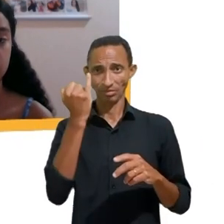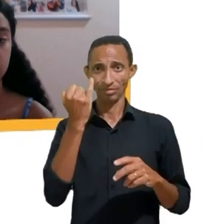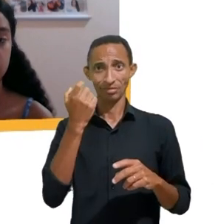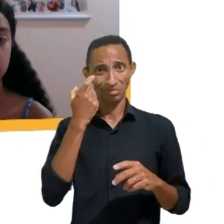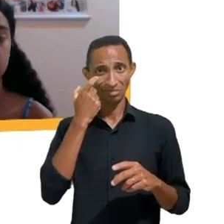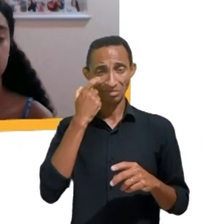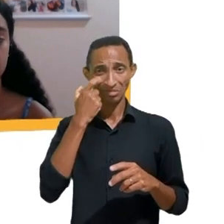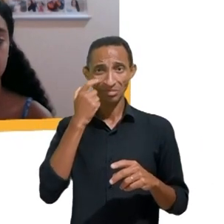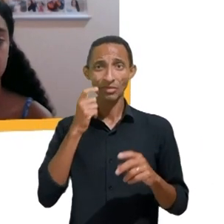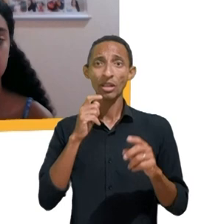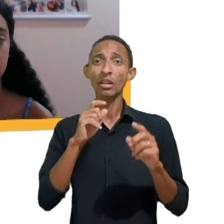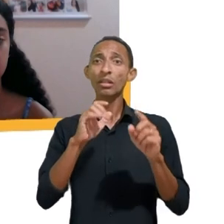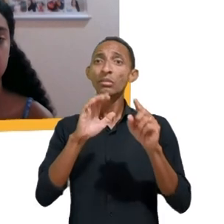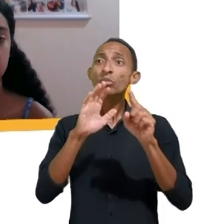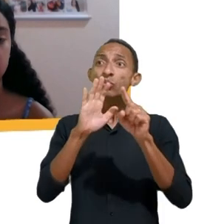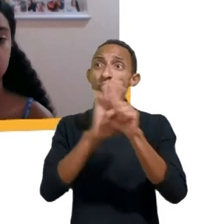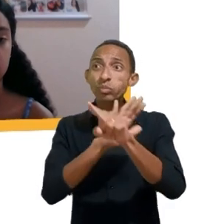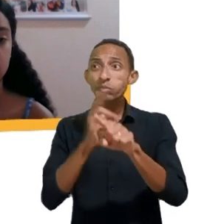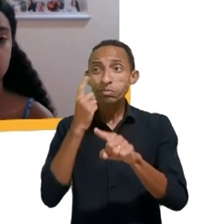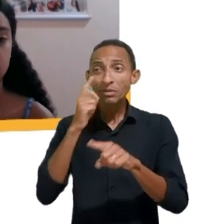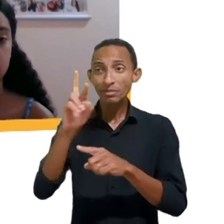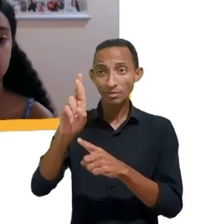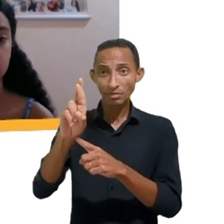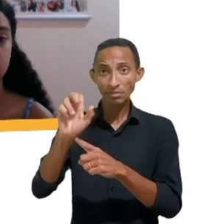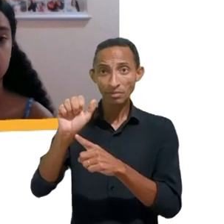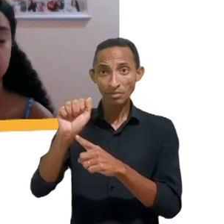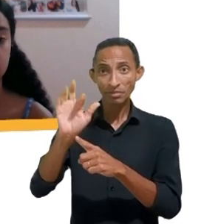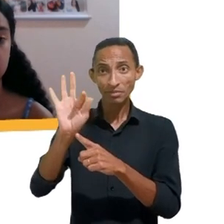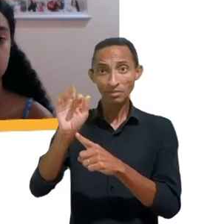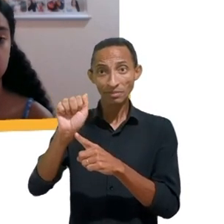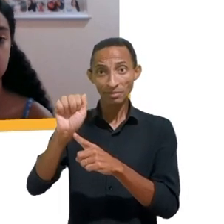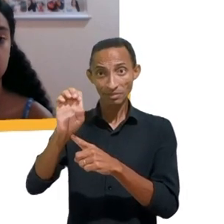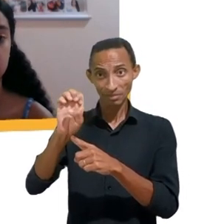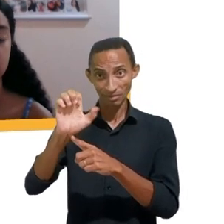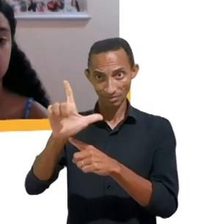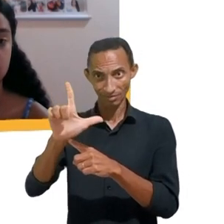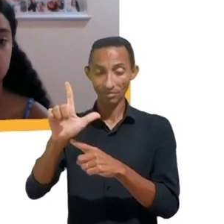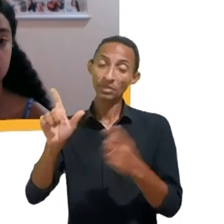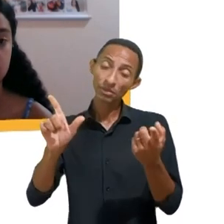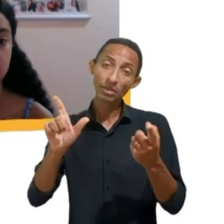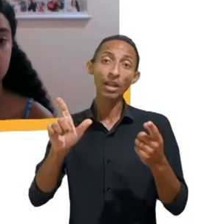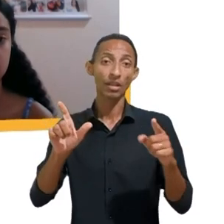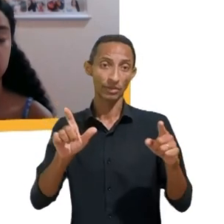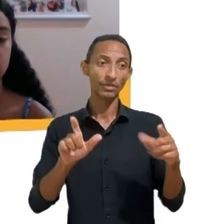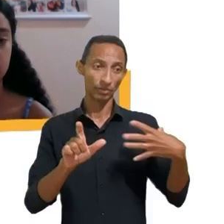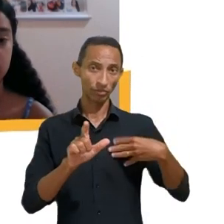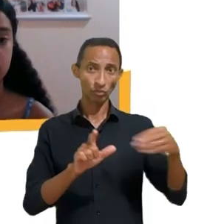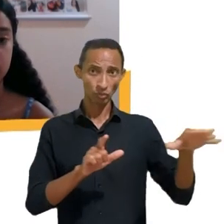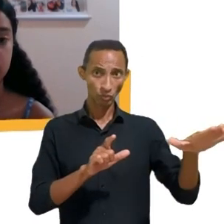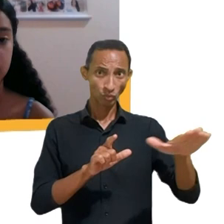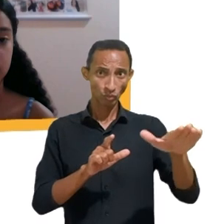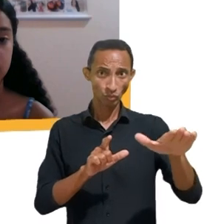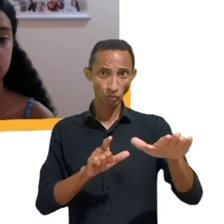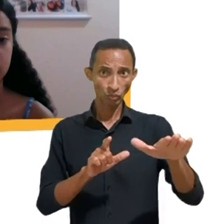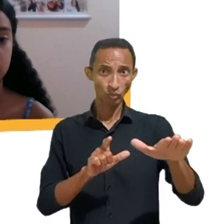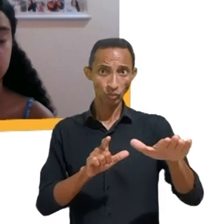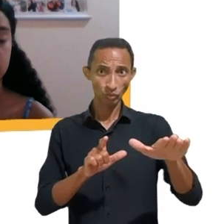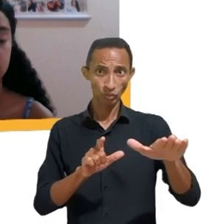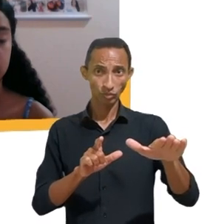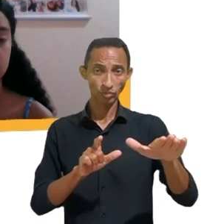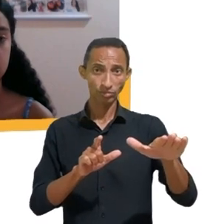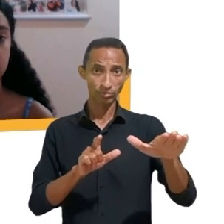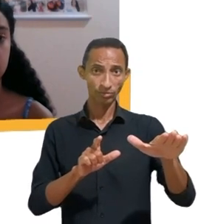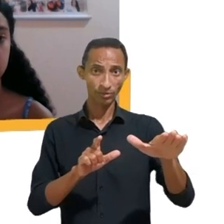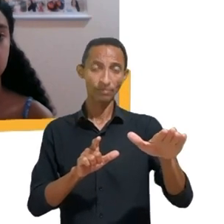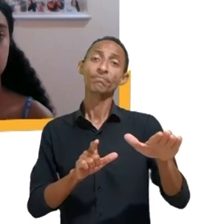responsabilidades, porque é isso, tem uma responsabilidade enorme dos pais nesse processo, mas não pode ser só deles, de maneira nenhuma.